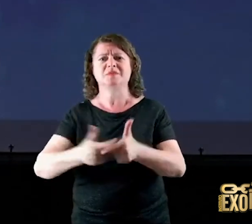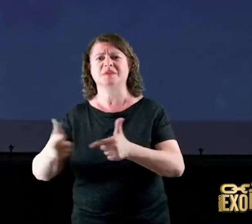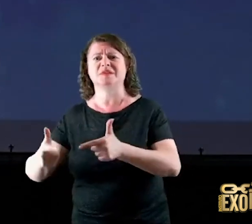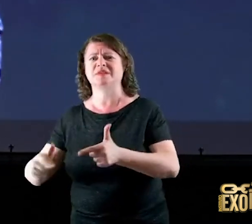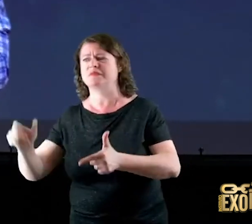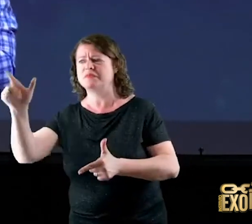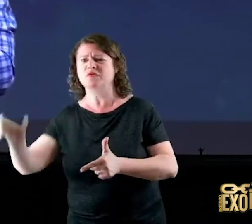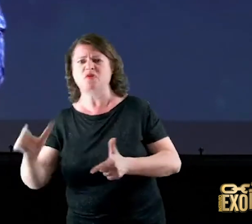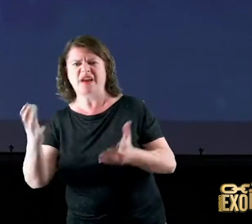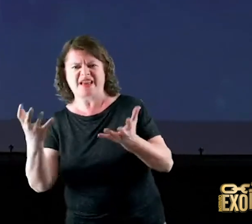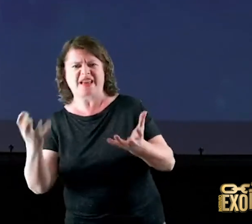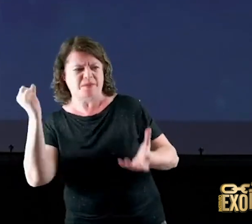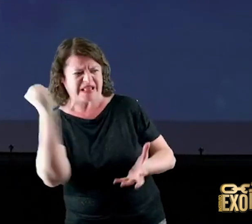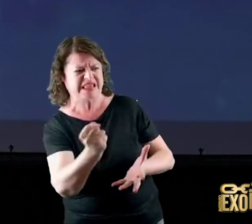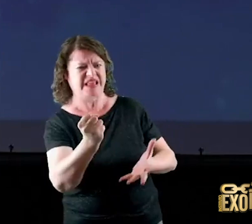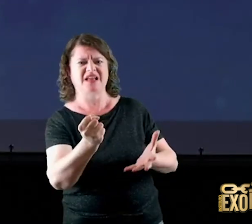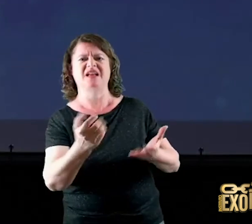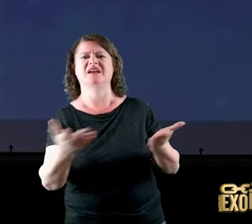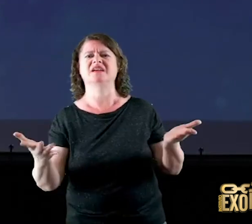pessoas que estão sendo